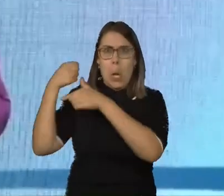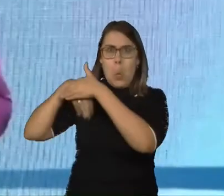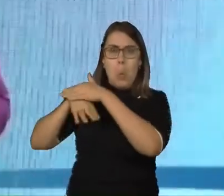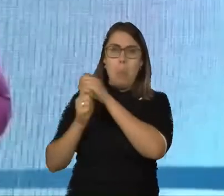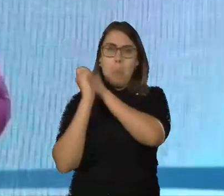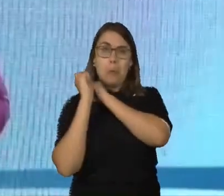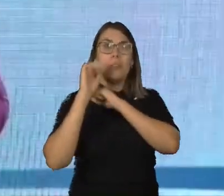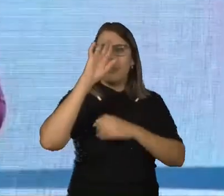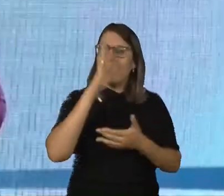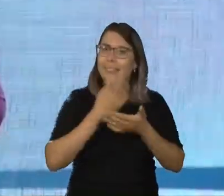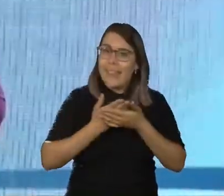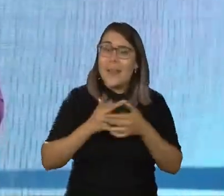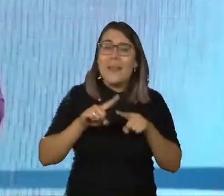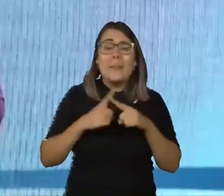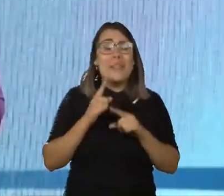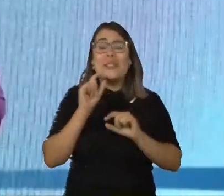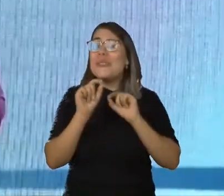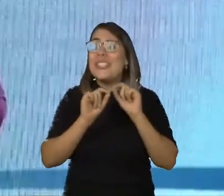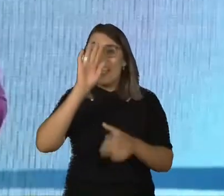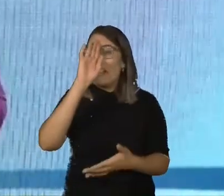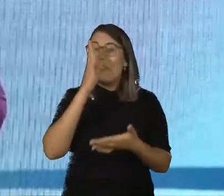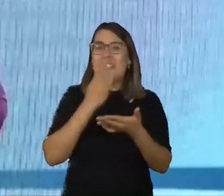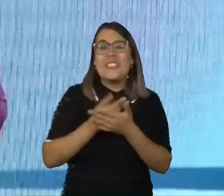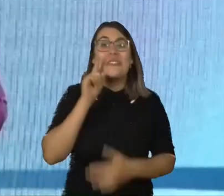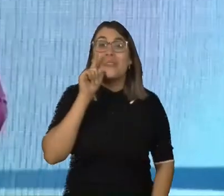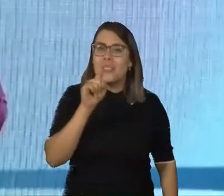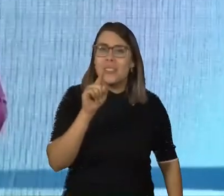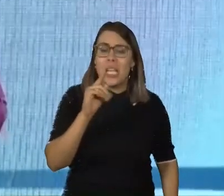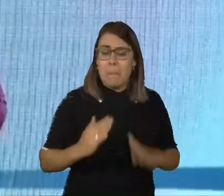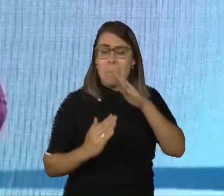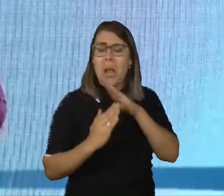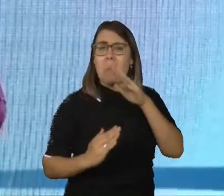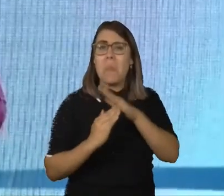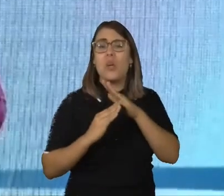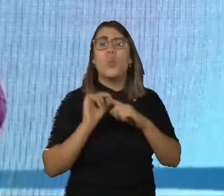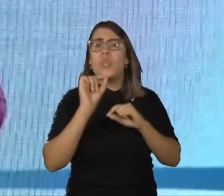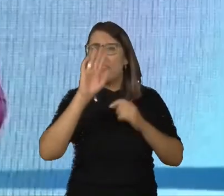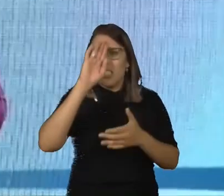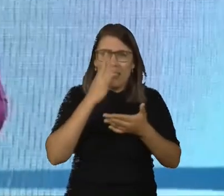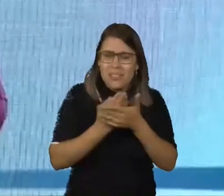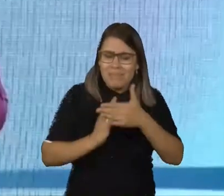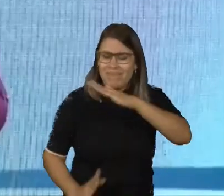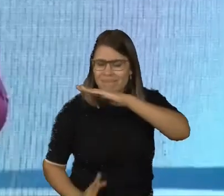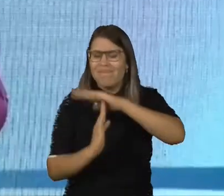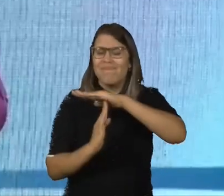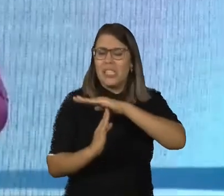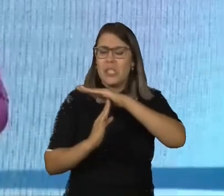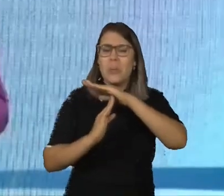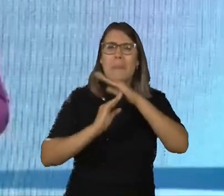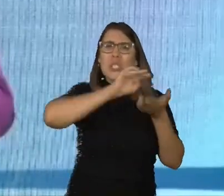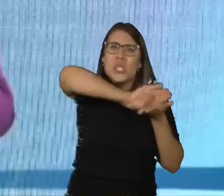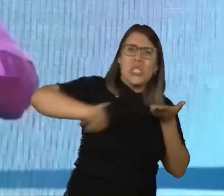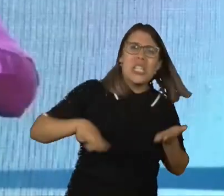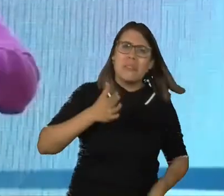coisa que a gente tem que fazer é, qual é a crença que está me impedindo de avançar? Qual é a crença que eu tenho que arrancar fora